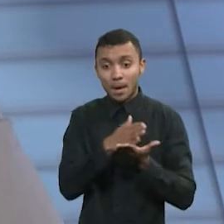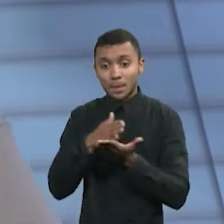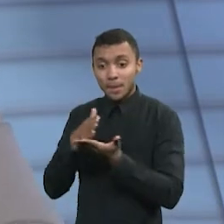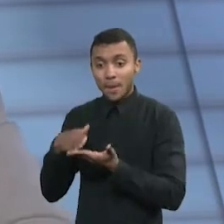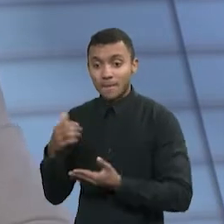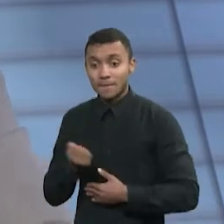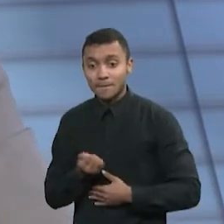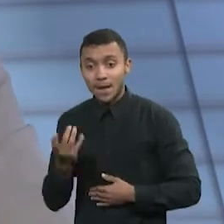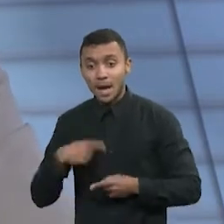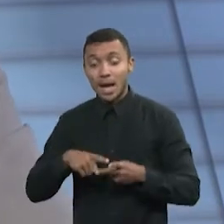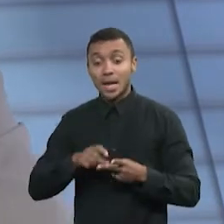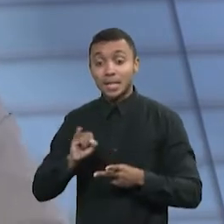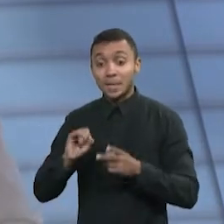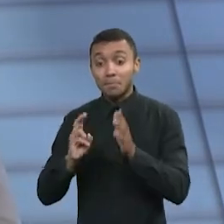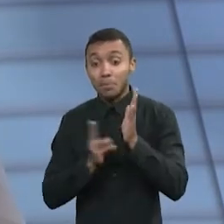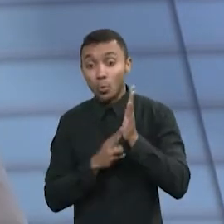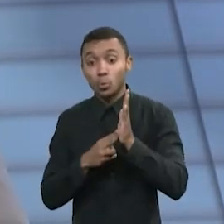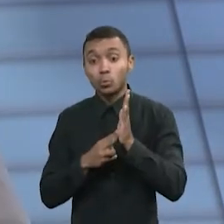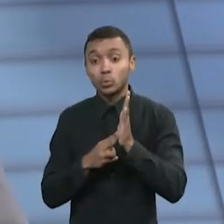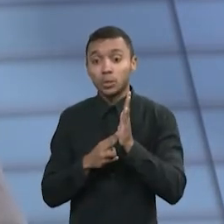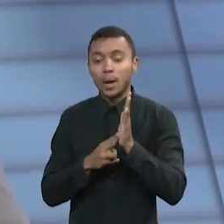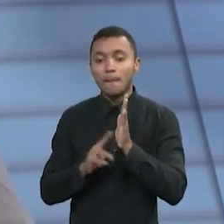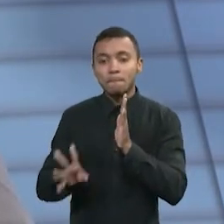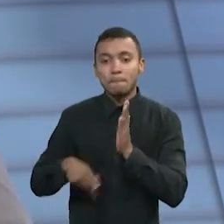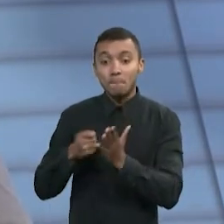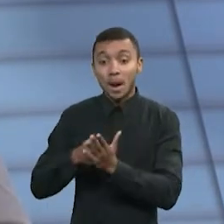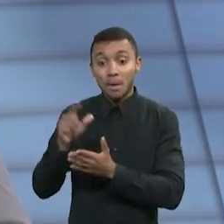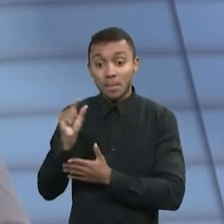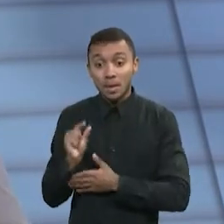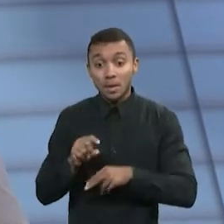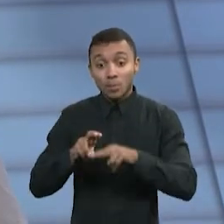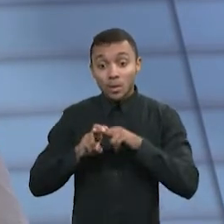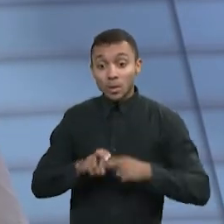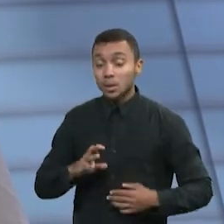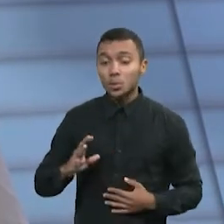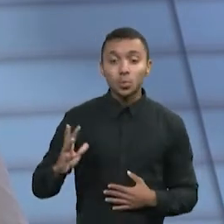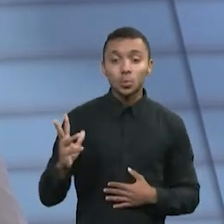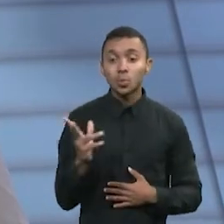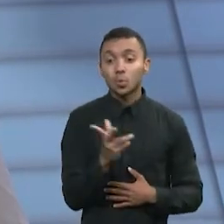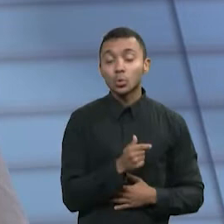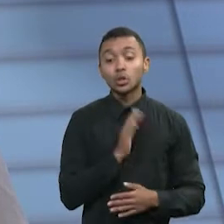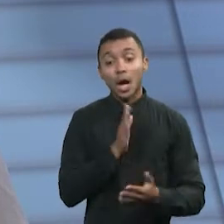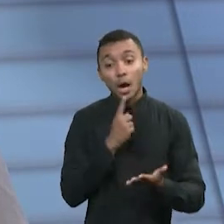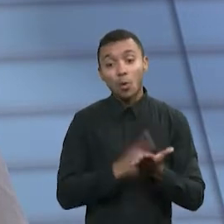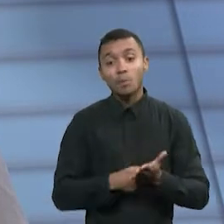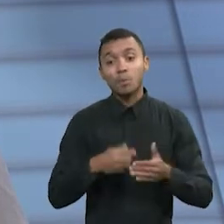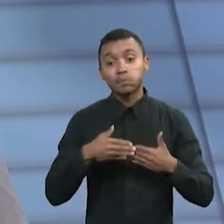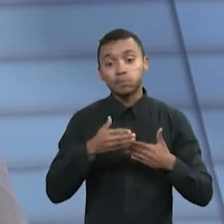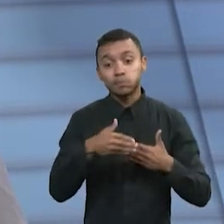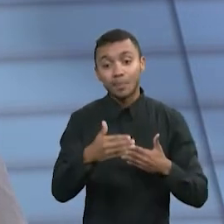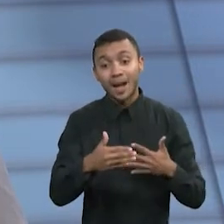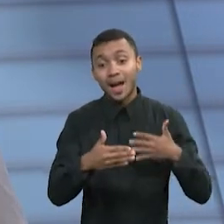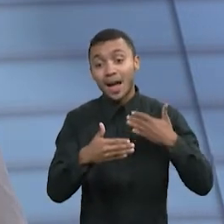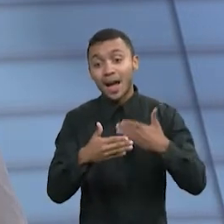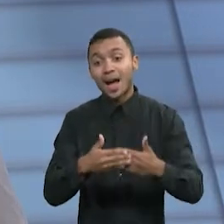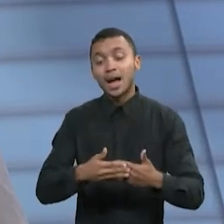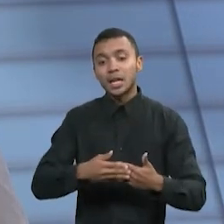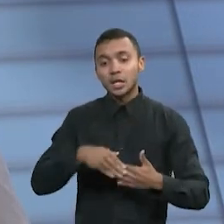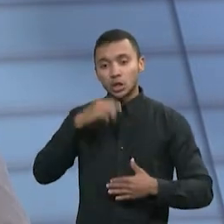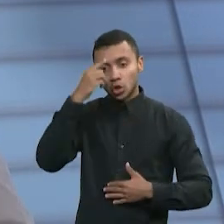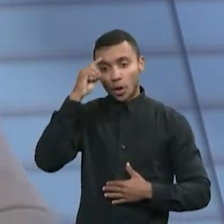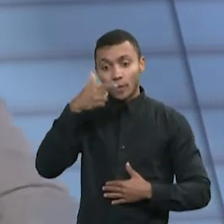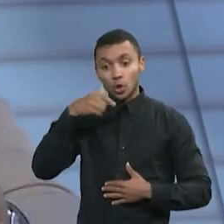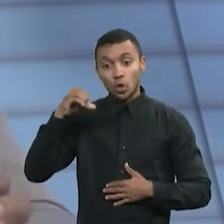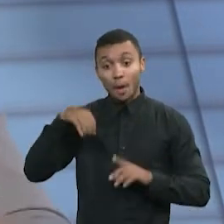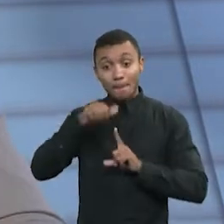desconto de multa, juros e encargos. Então, todas as transações, elas estão hoje prorrogadas até o dia 29 de abril de 2022.